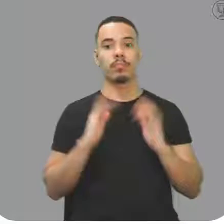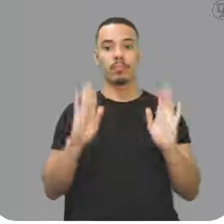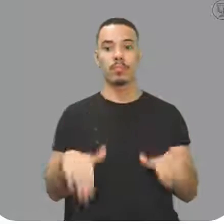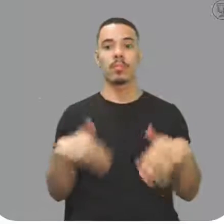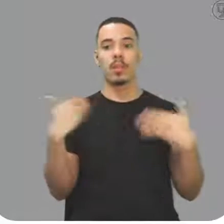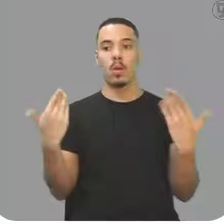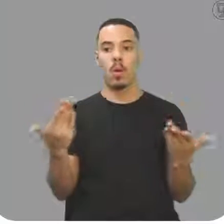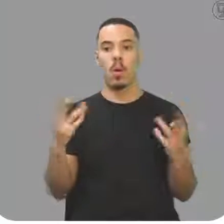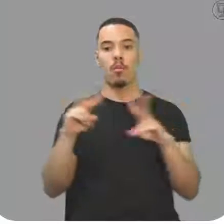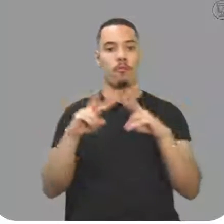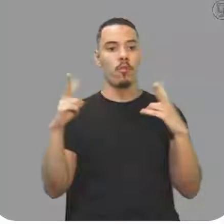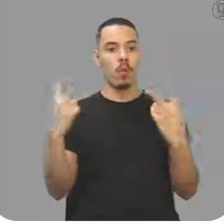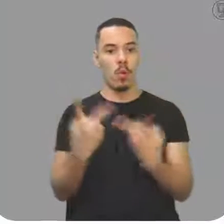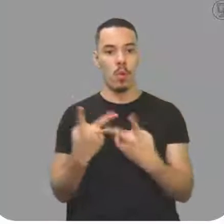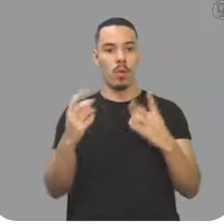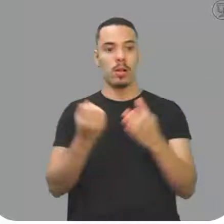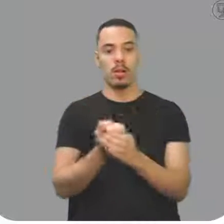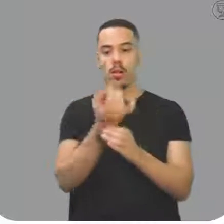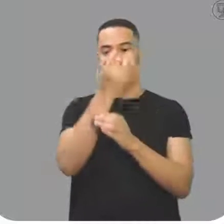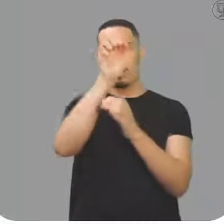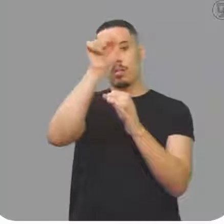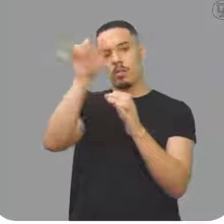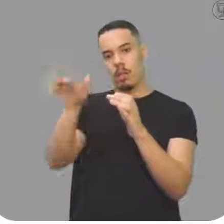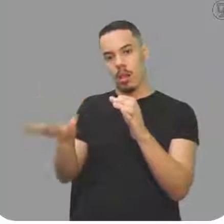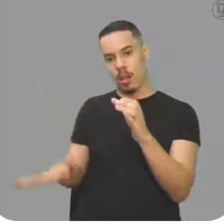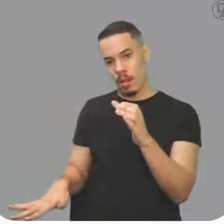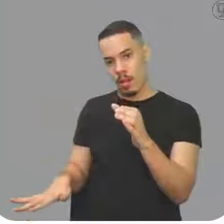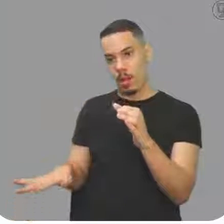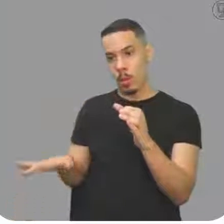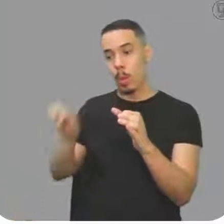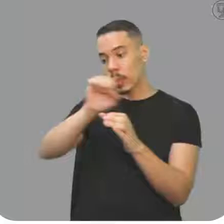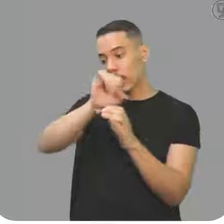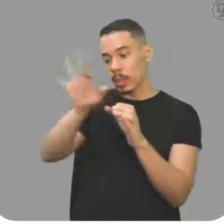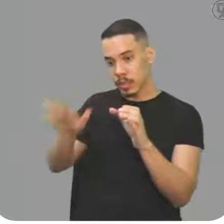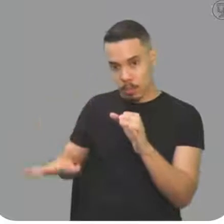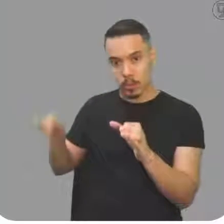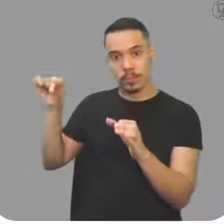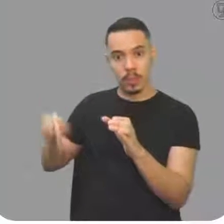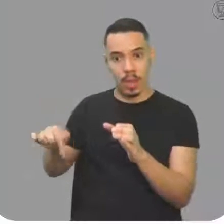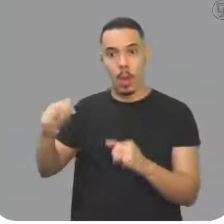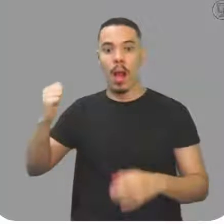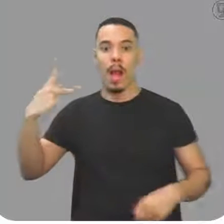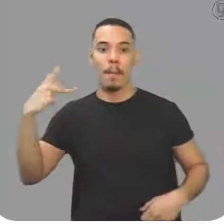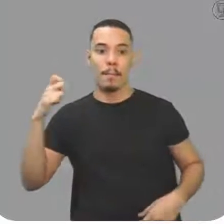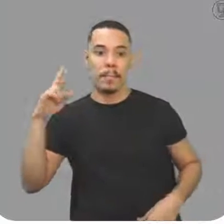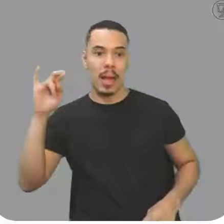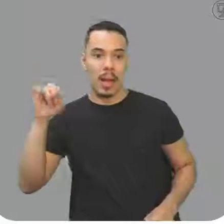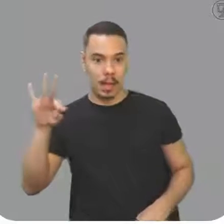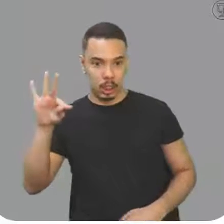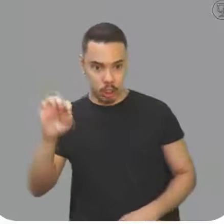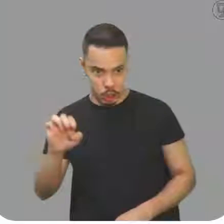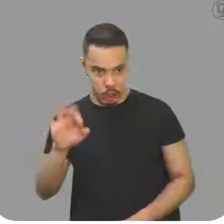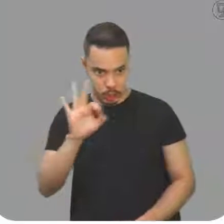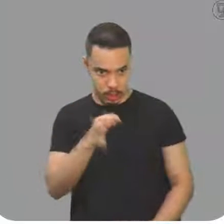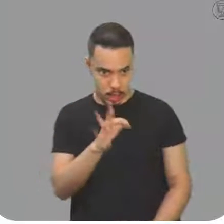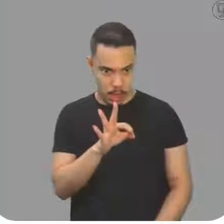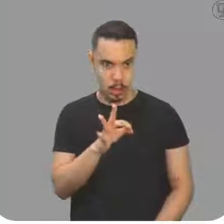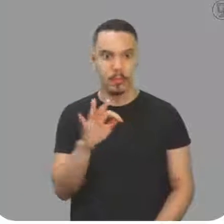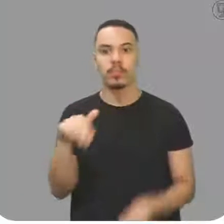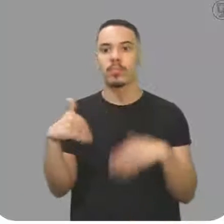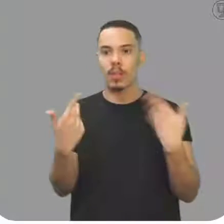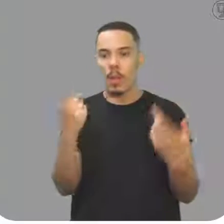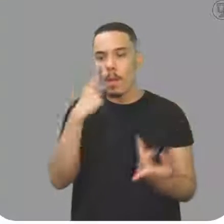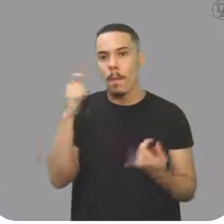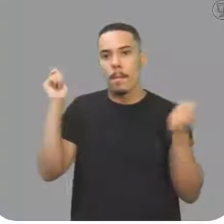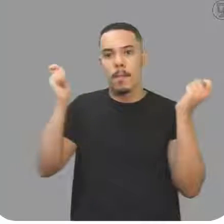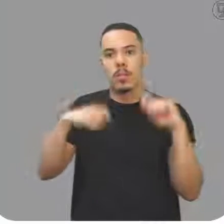volume de mercúrio que transbordará? O que transborda é o aparente, não é isso? Então, pode